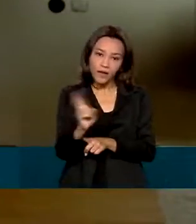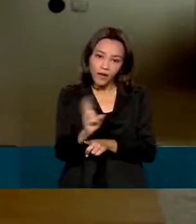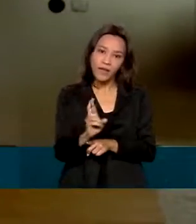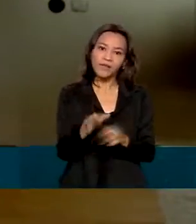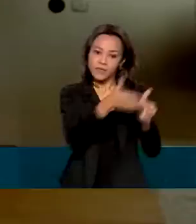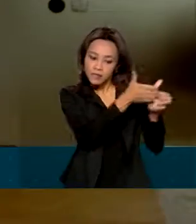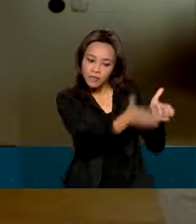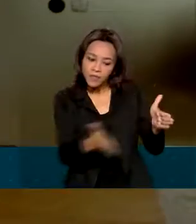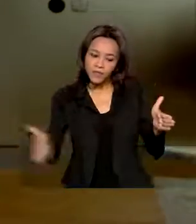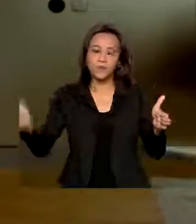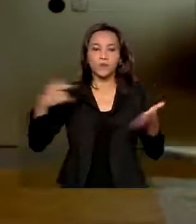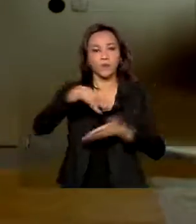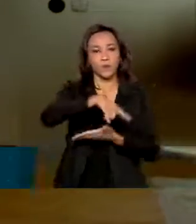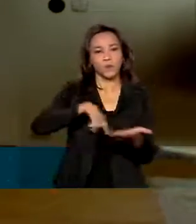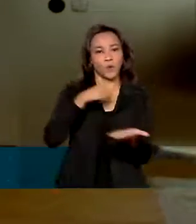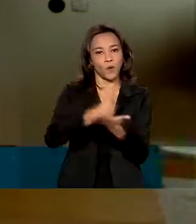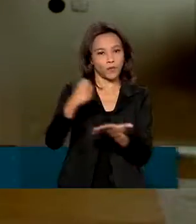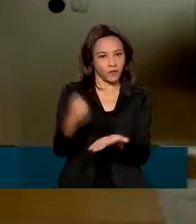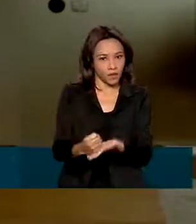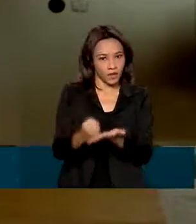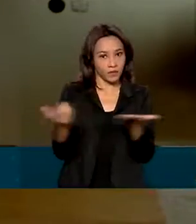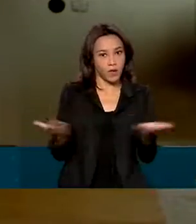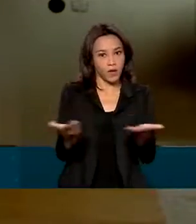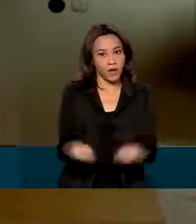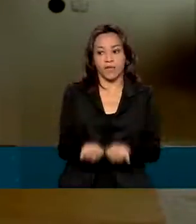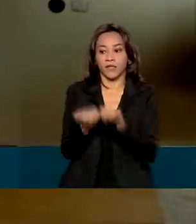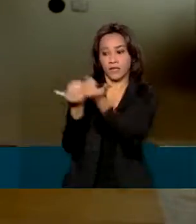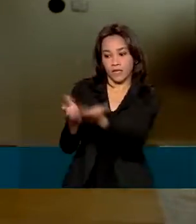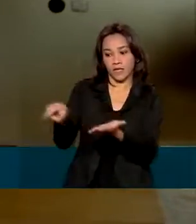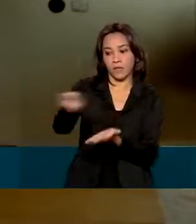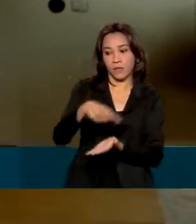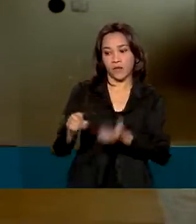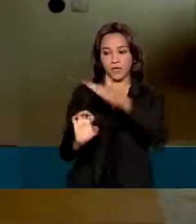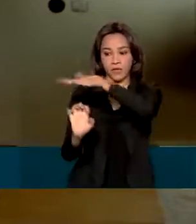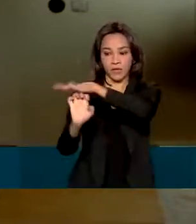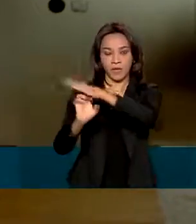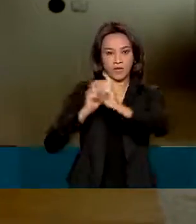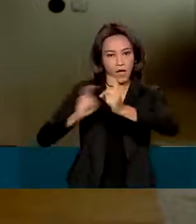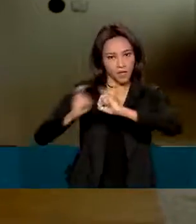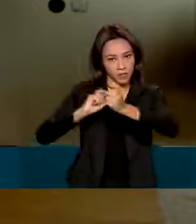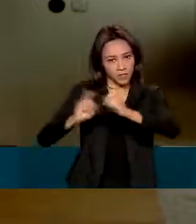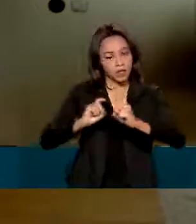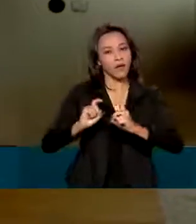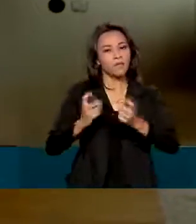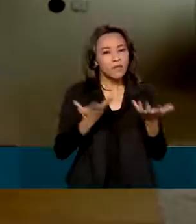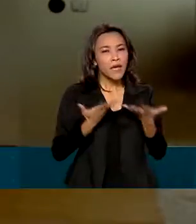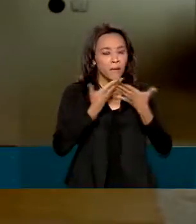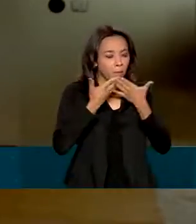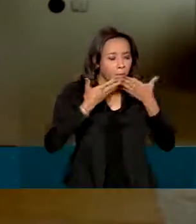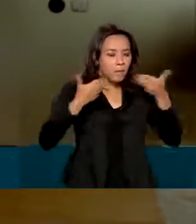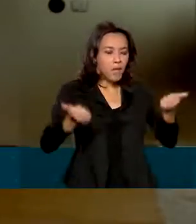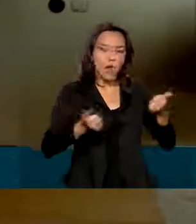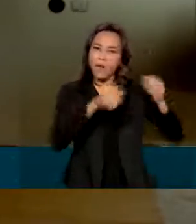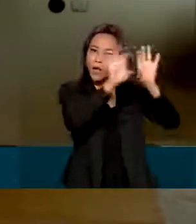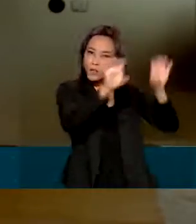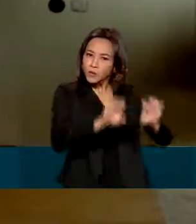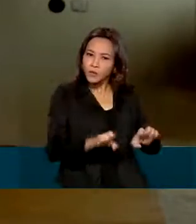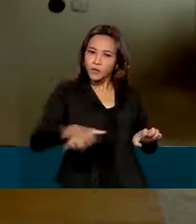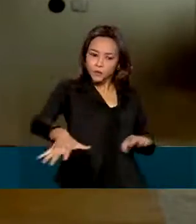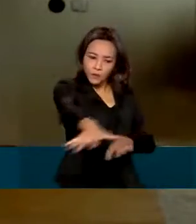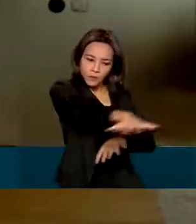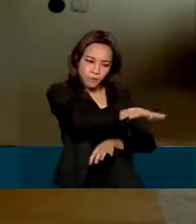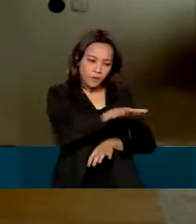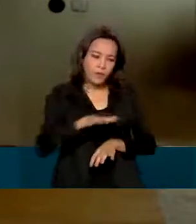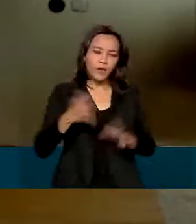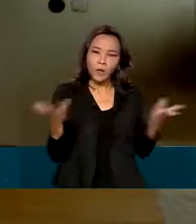durarem os contratos. Com a concessão à iniciativa privada, o governo espera melhorar a infraestrutura, aumentando